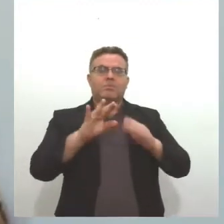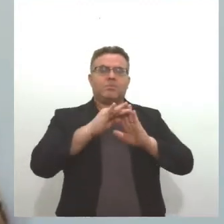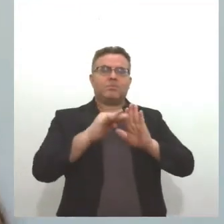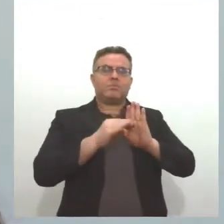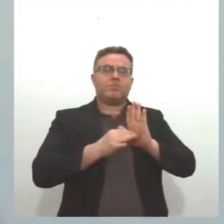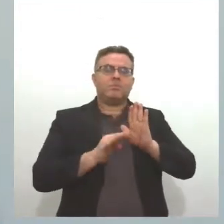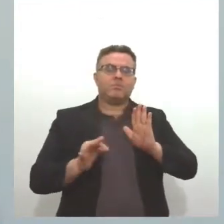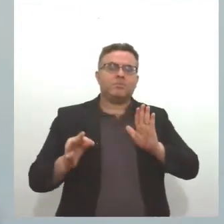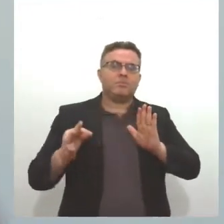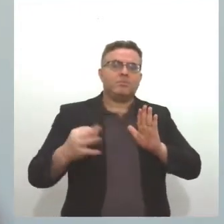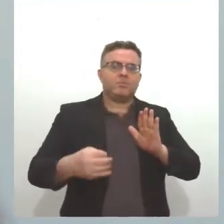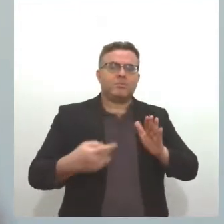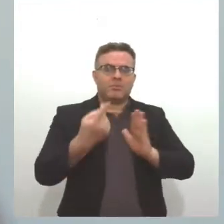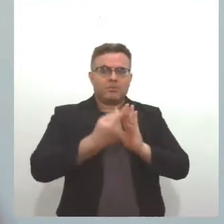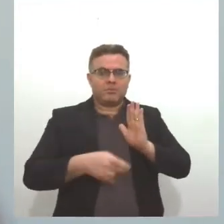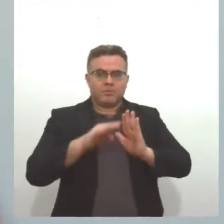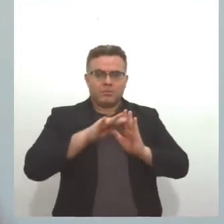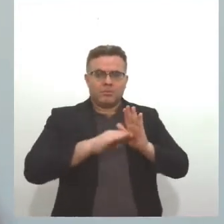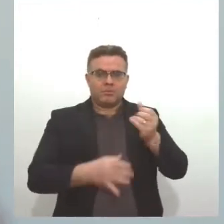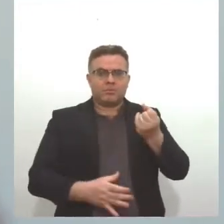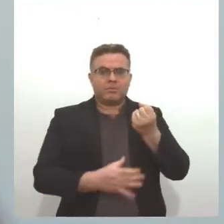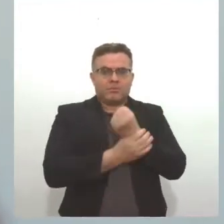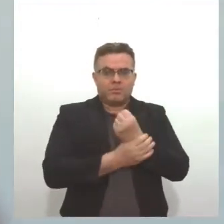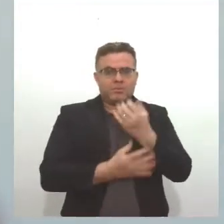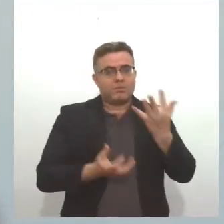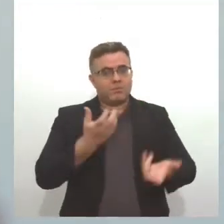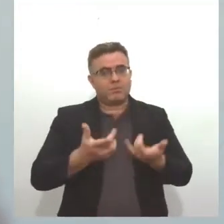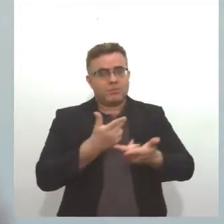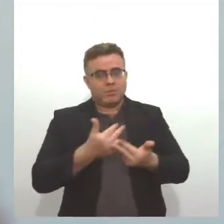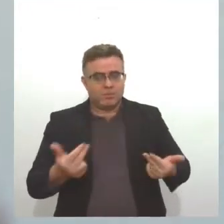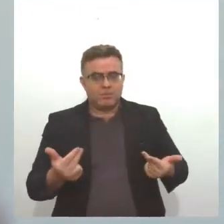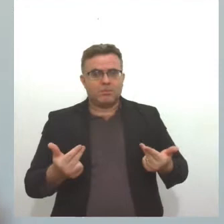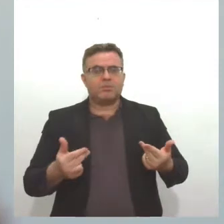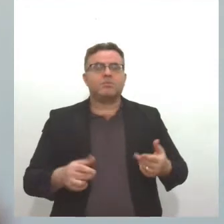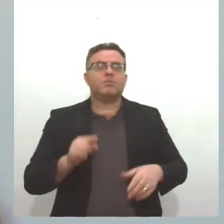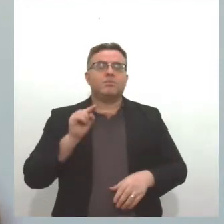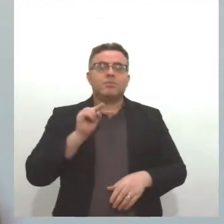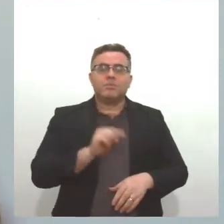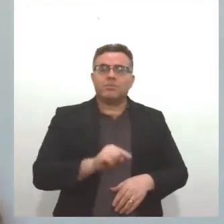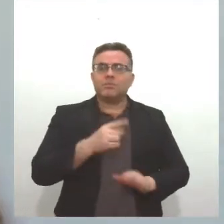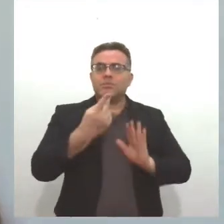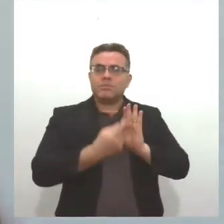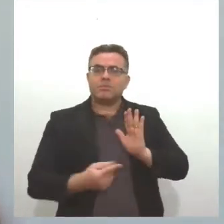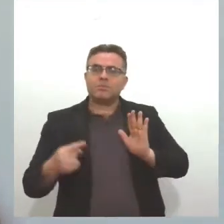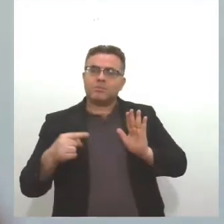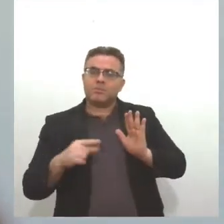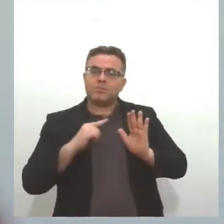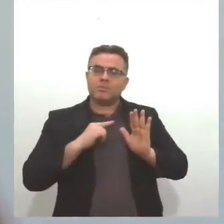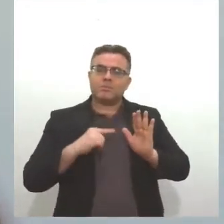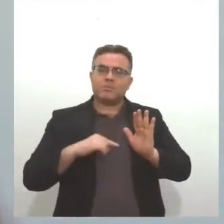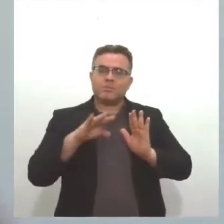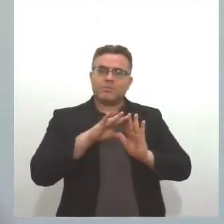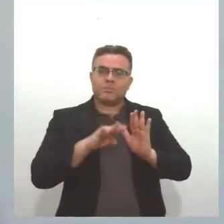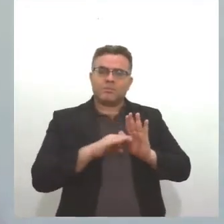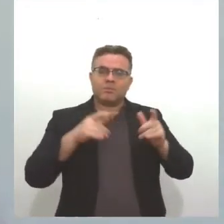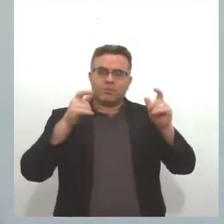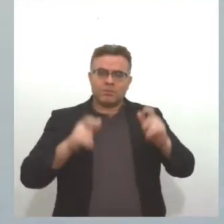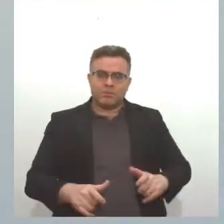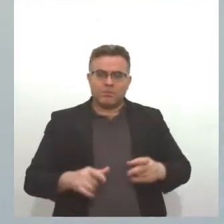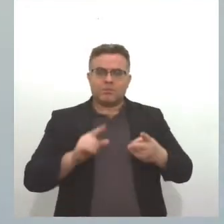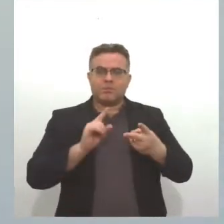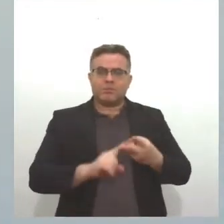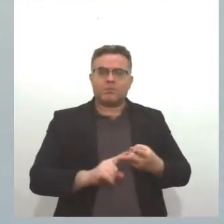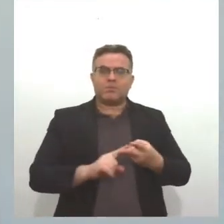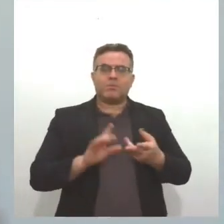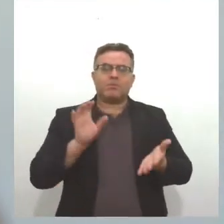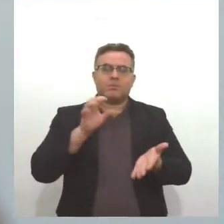Bombeiros um projeto de segurança contra incêndio e pânico. Esse projeto tem que contemplar localização da central de gás,